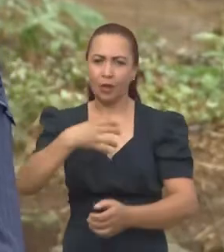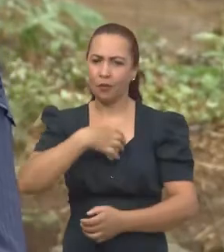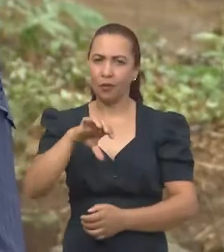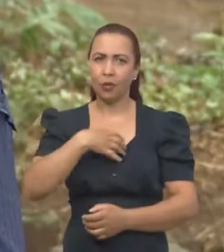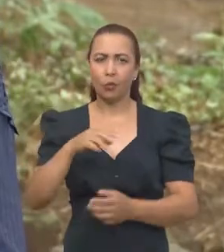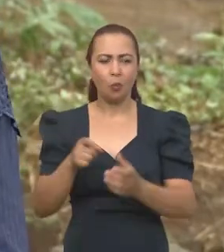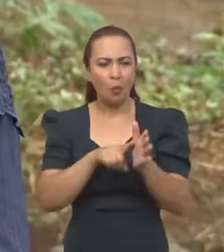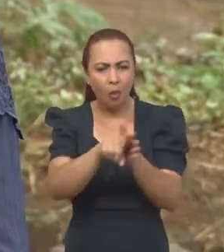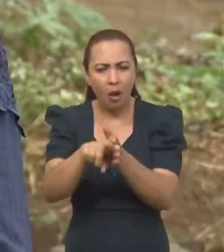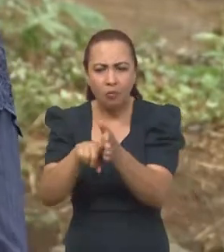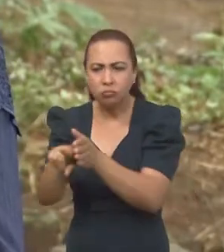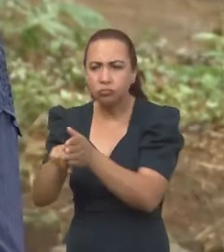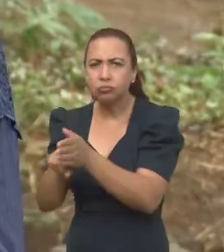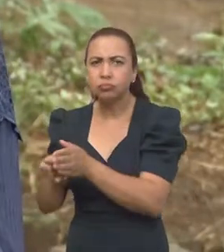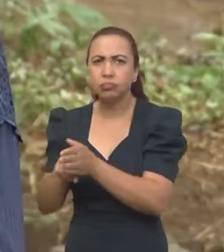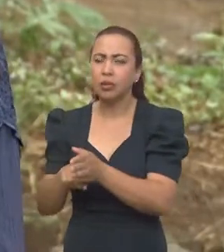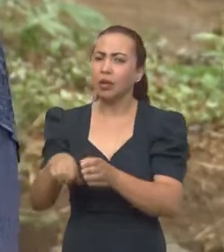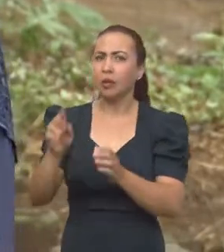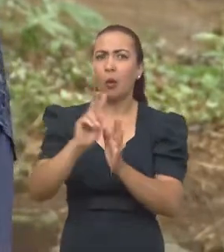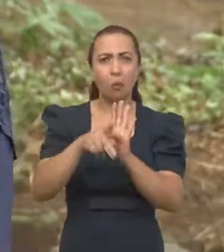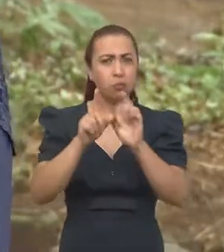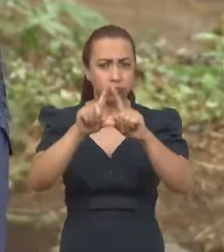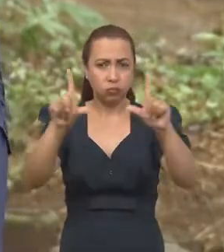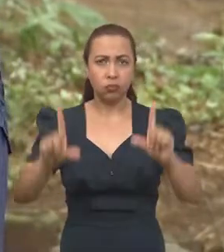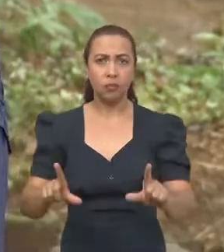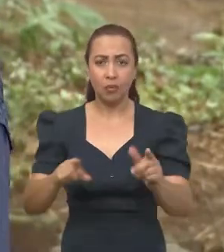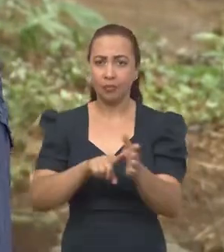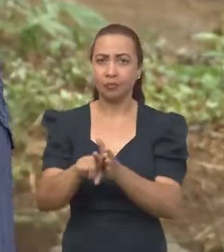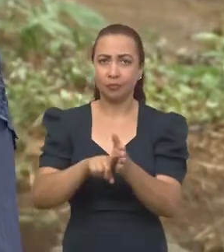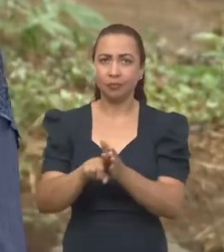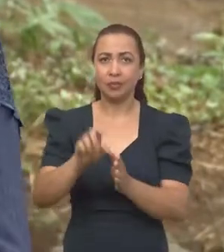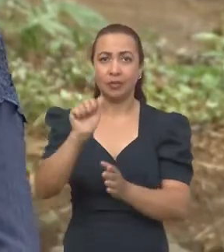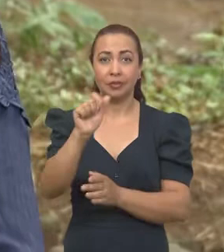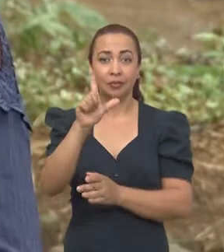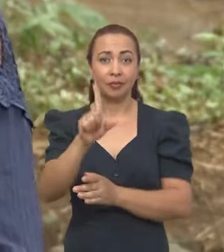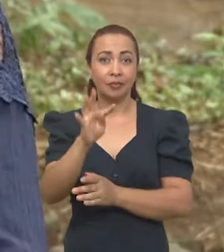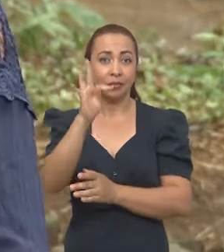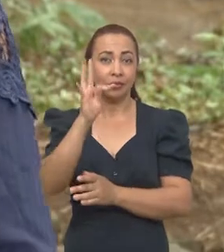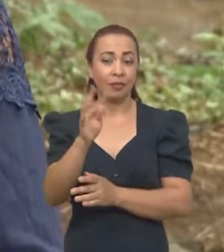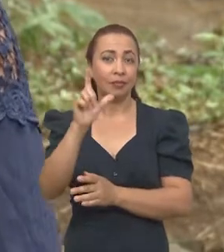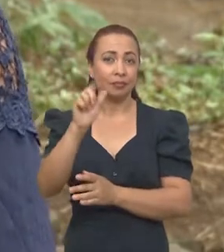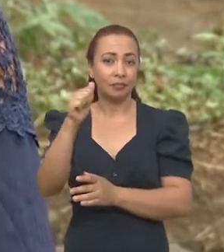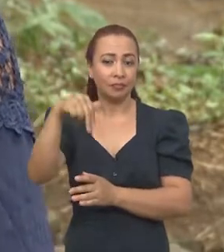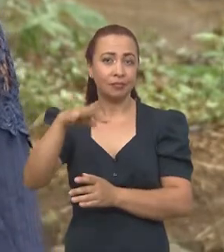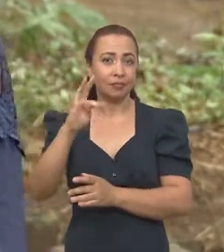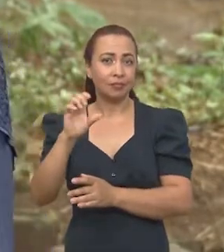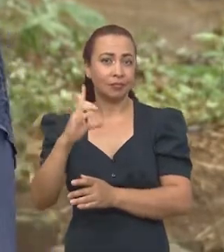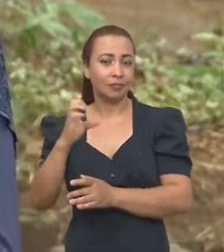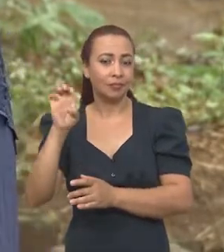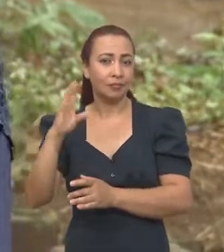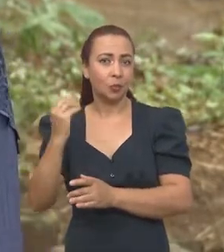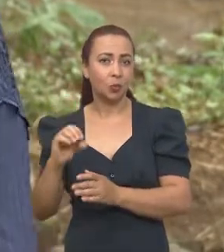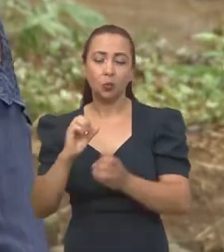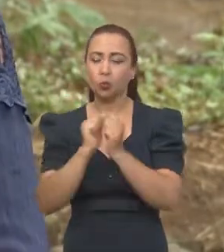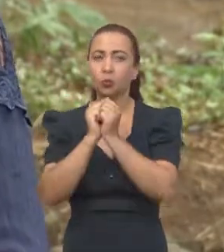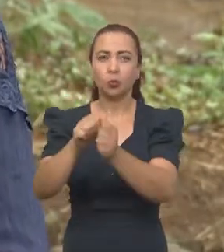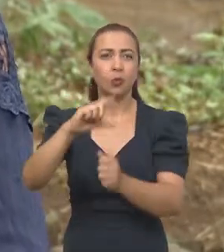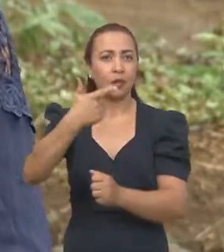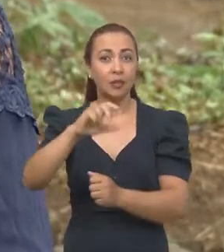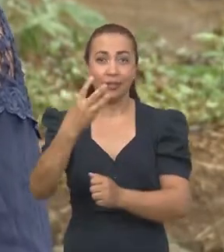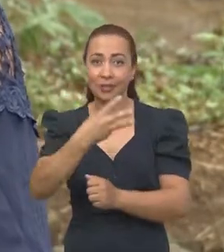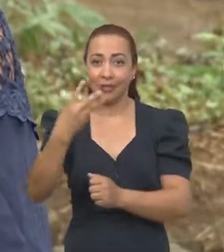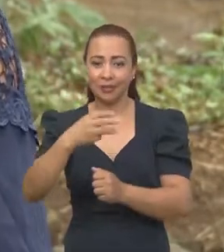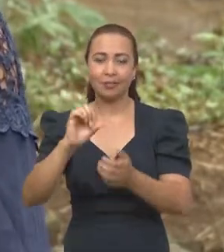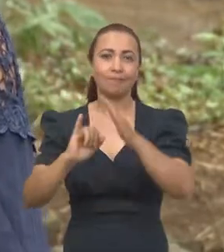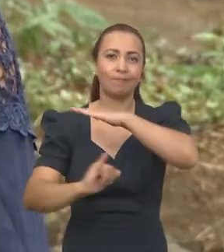durante a expedição que integra o Programa Internacional de Pesquisa Atlanteco. Junto com outras 36 instituições